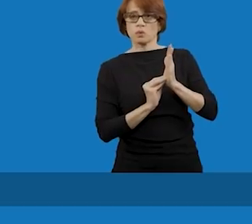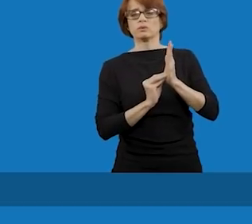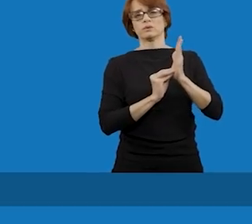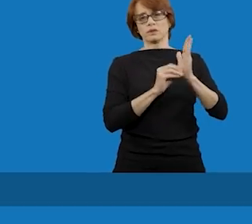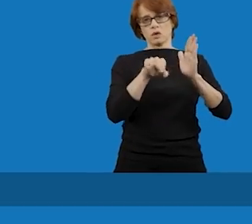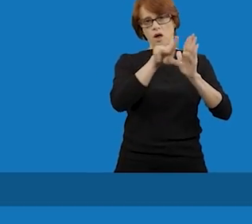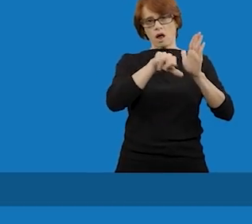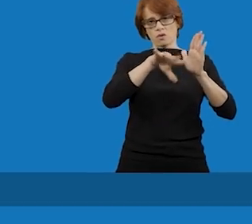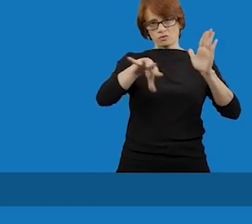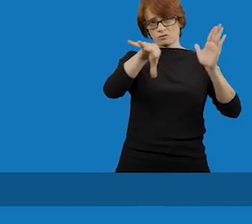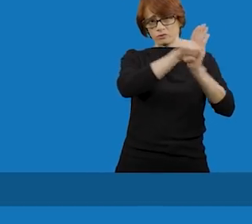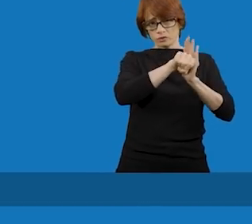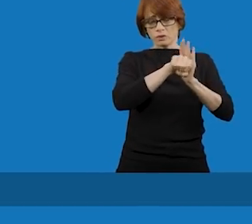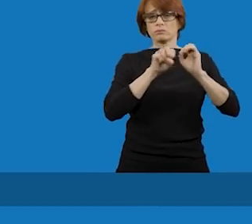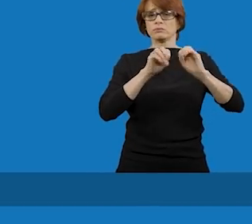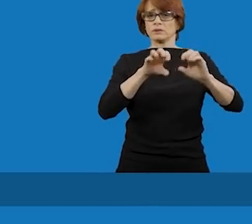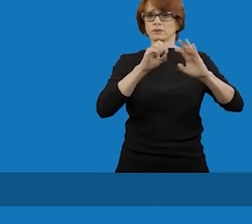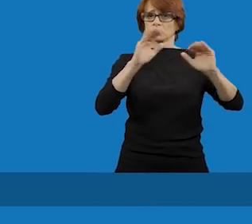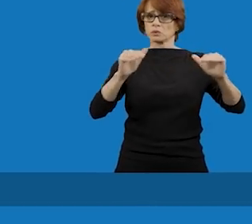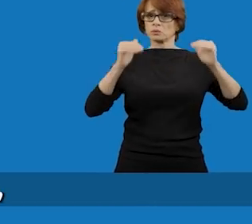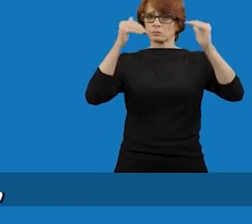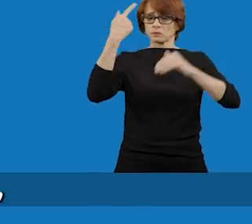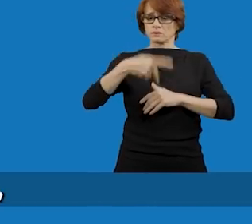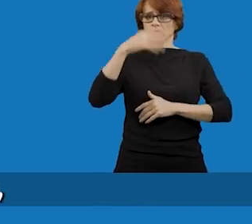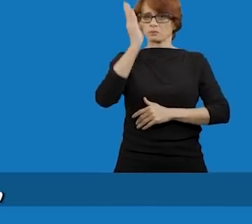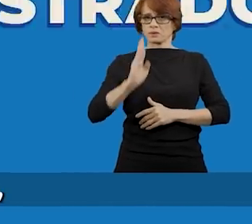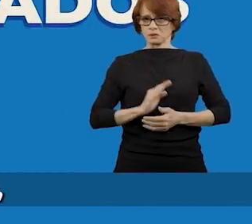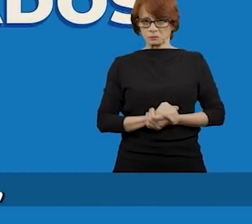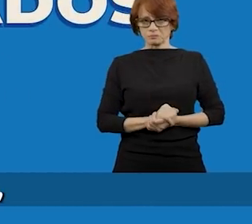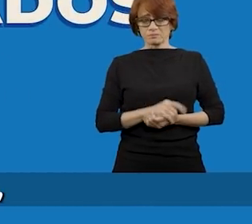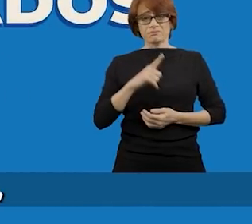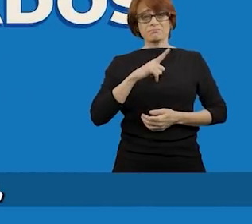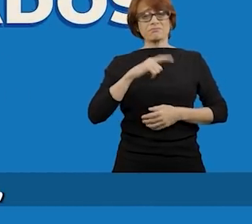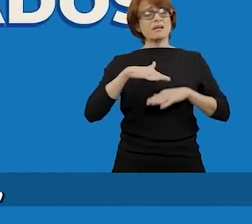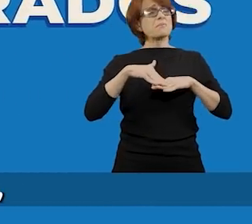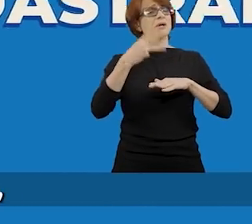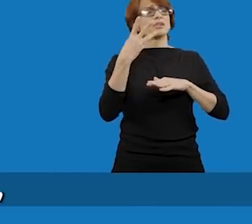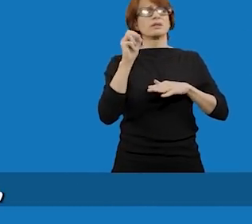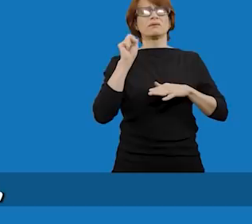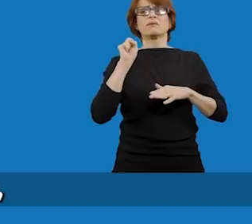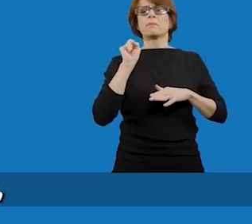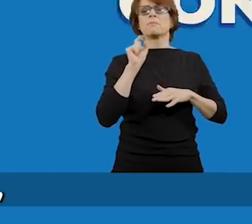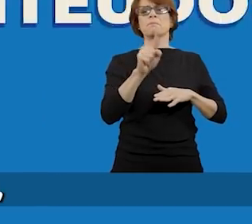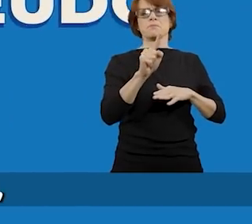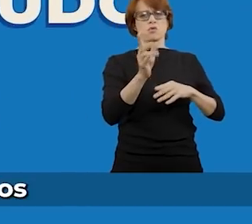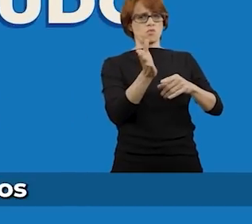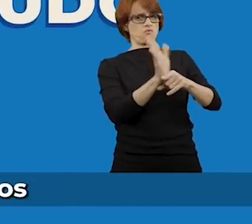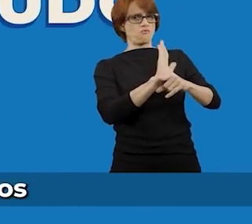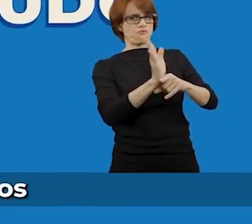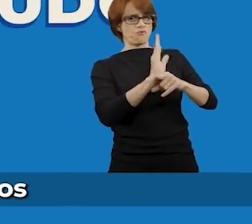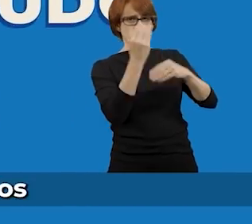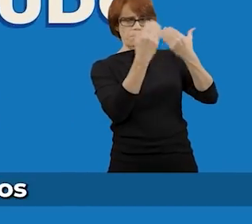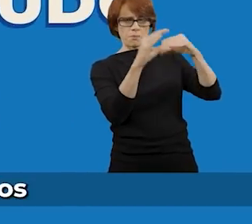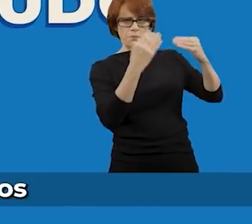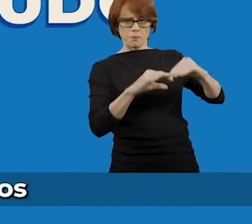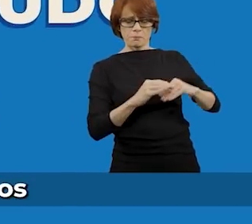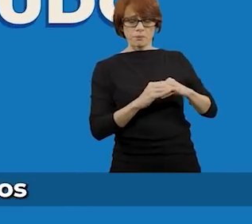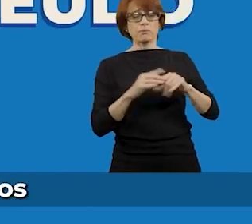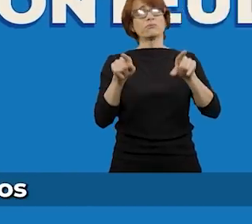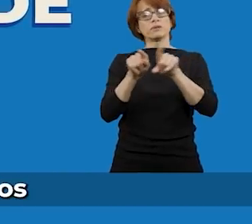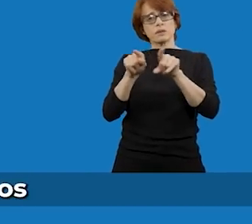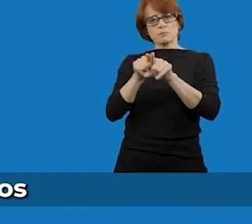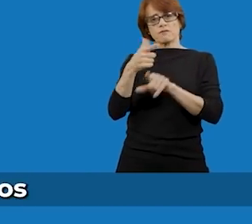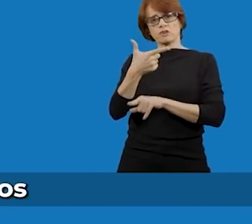para o ensino superior no Brasil. São mais de 30 mil vídeos cadastrados, 29 mil